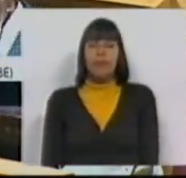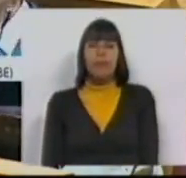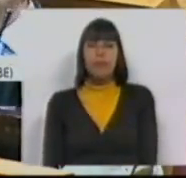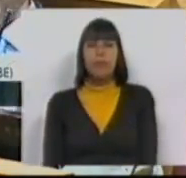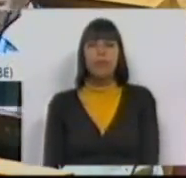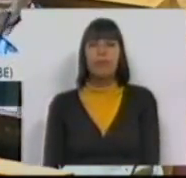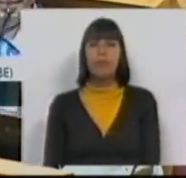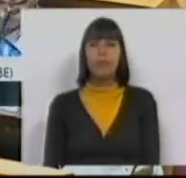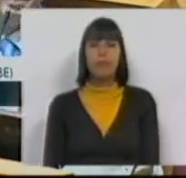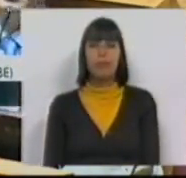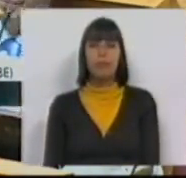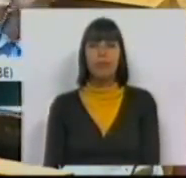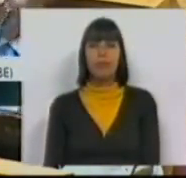Aplausos. Aplausos. Aplausos. Aplausos.